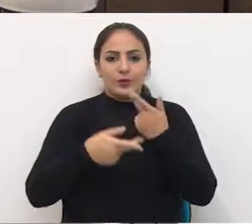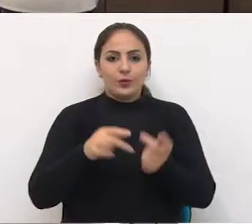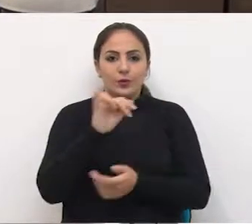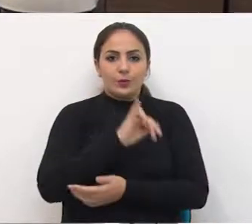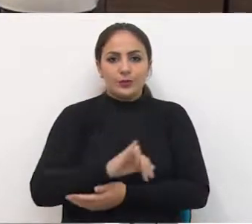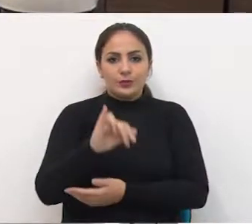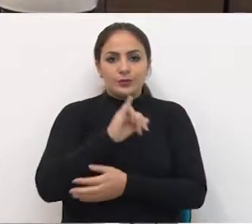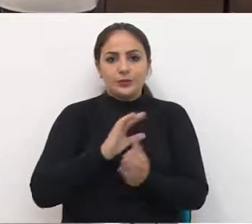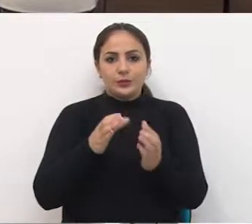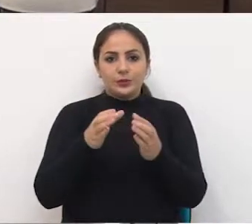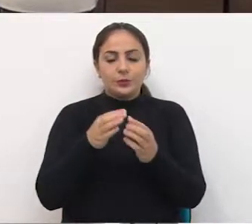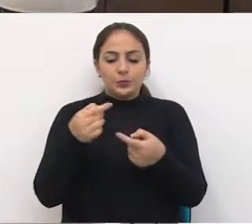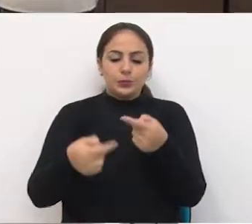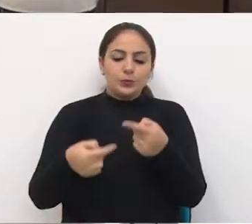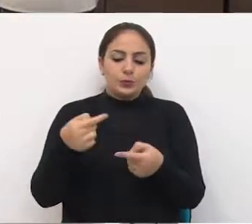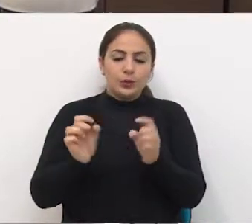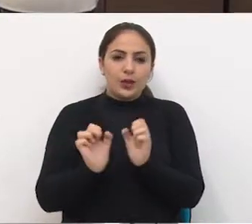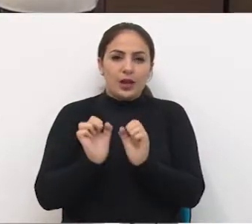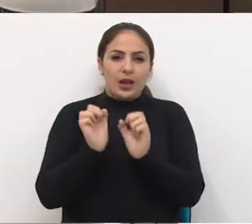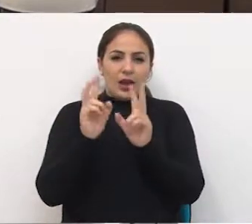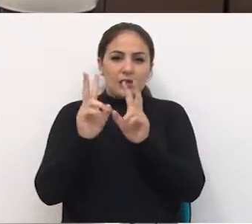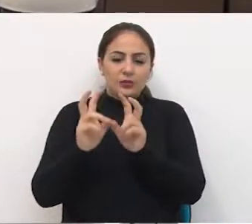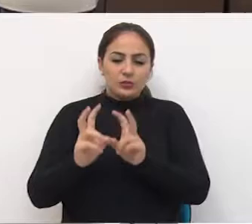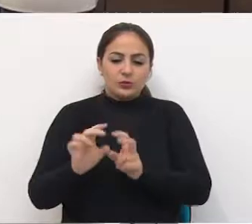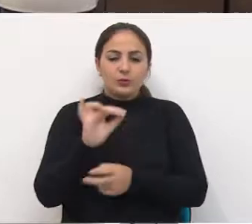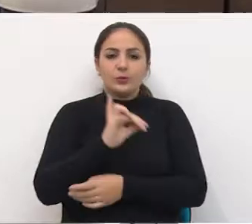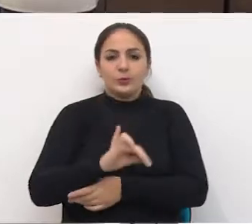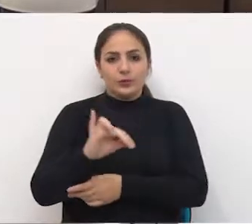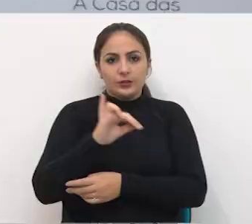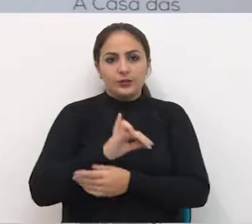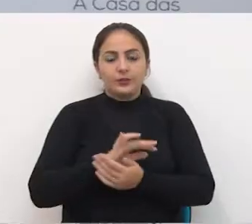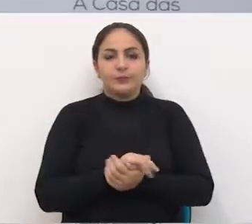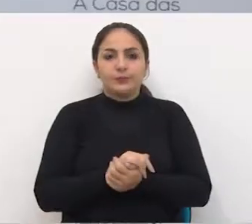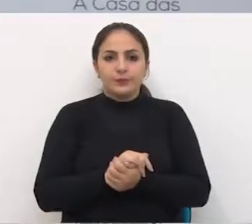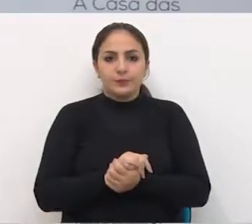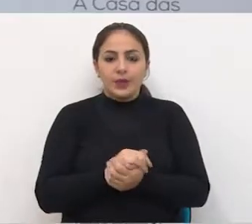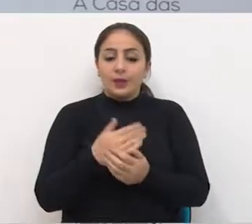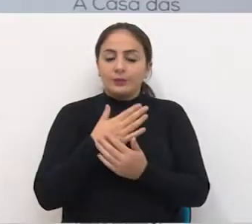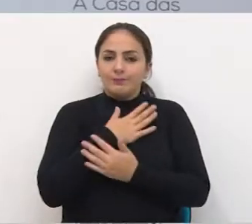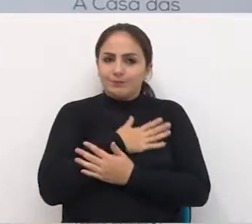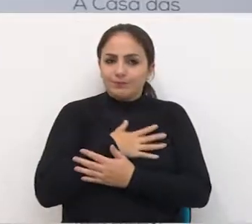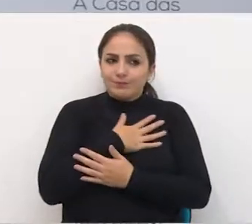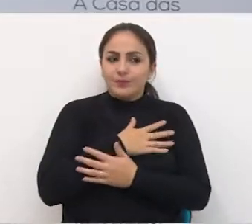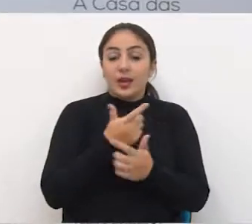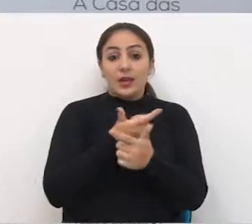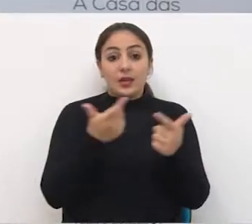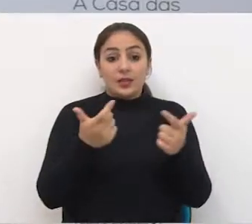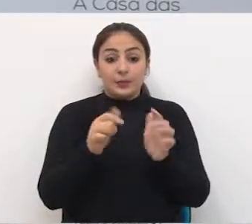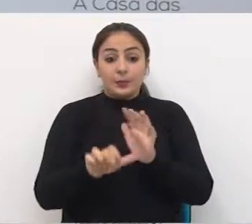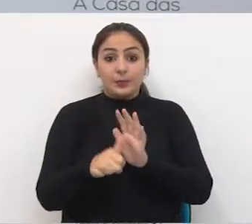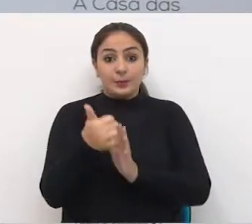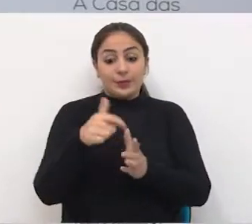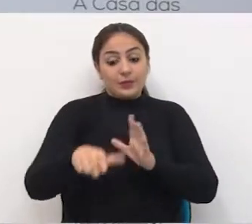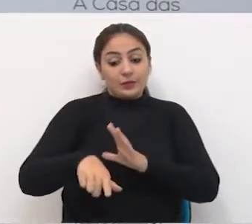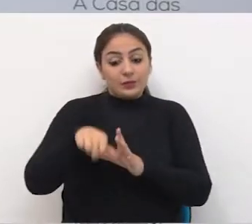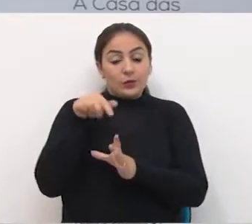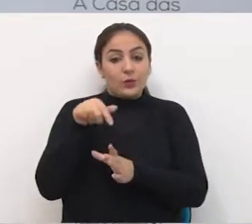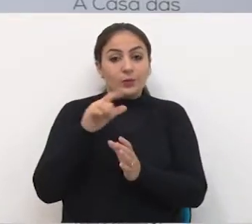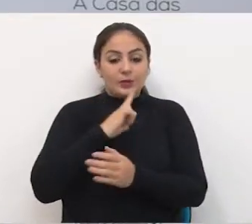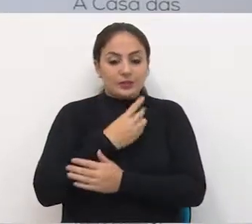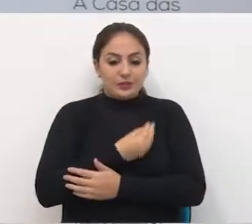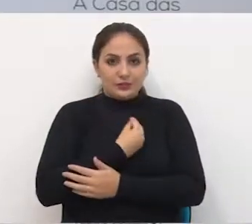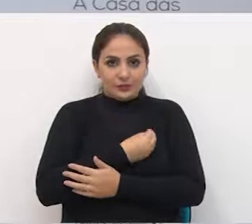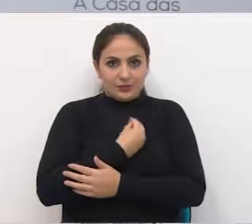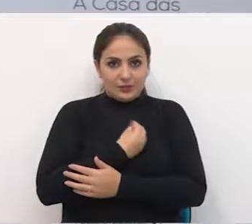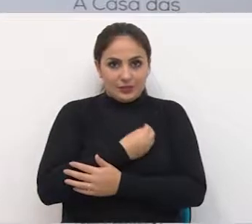a importância do grupo para o debate de assuntos relevantes. Foi um prazer muito grande. Primeiro, a escolha até para ficar nessa